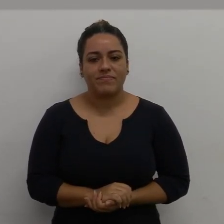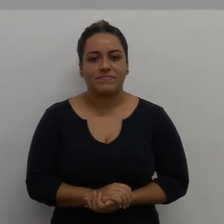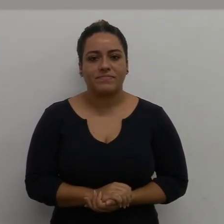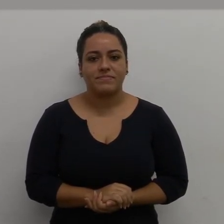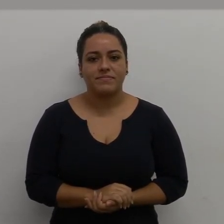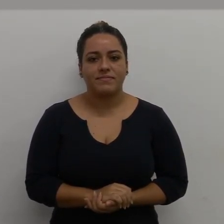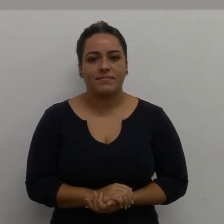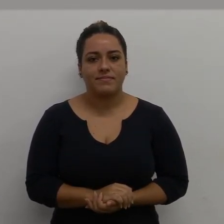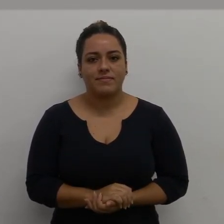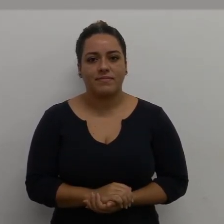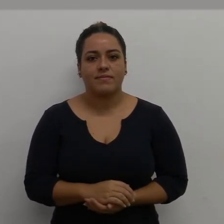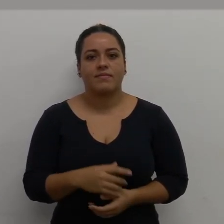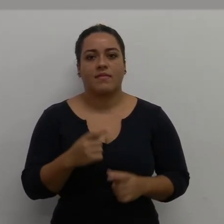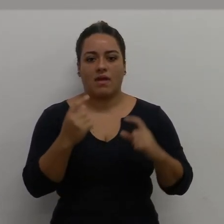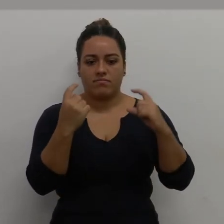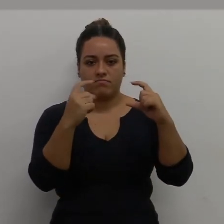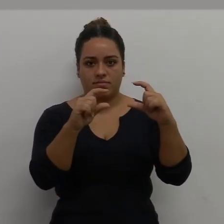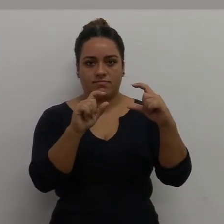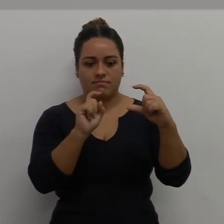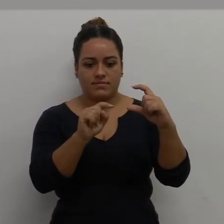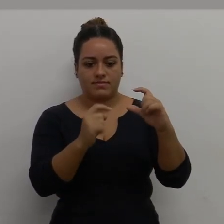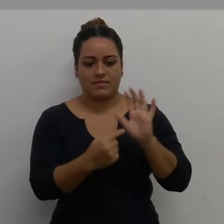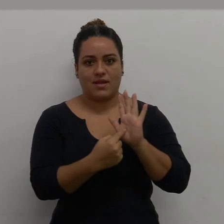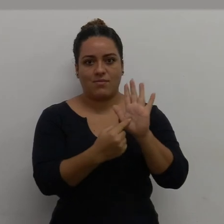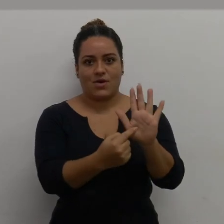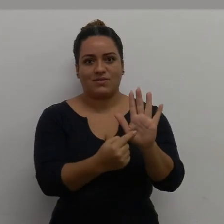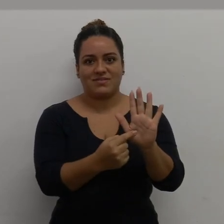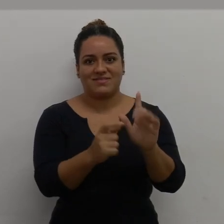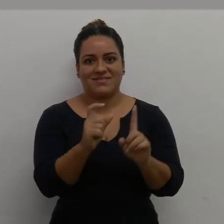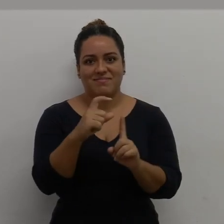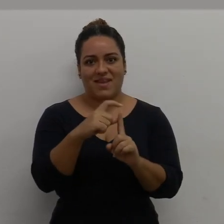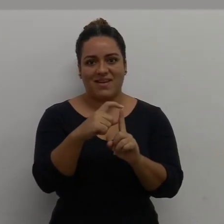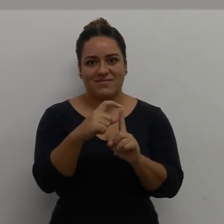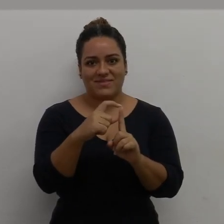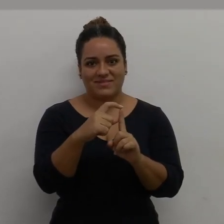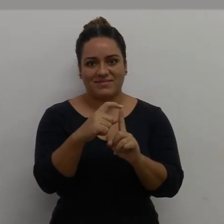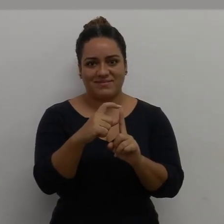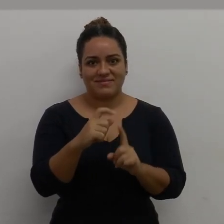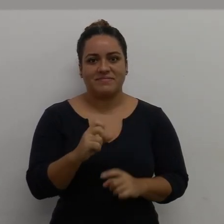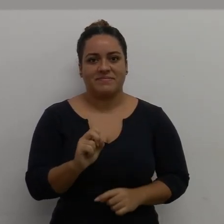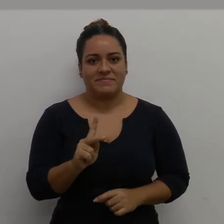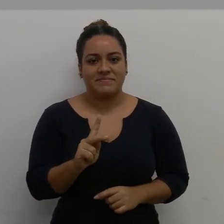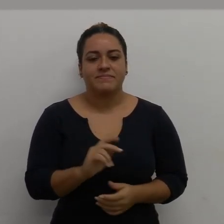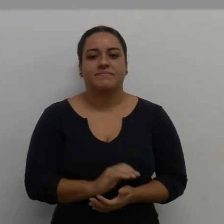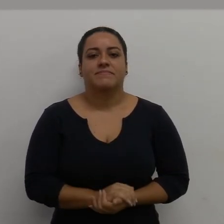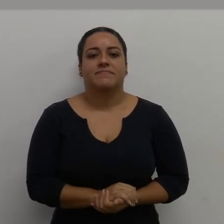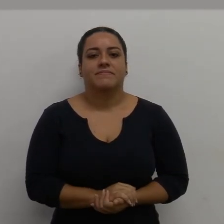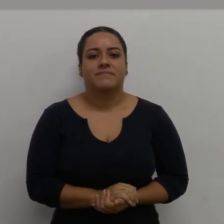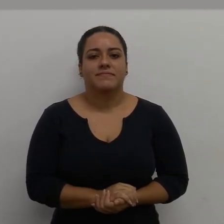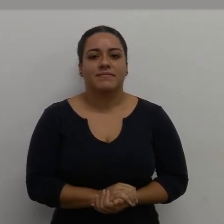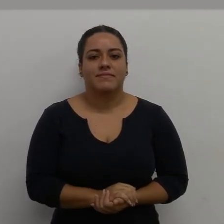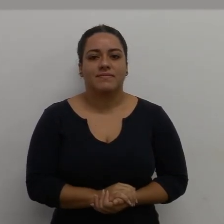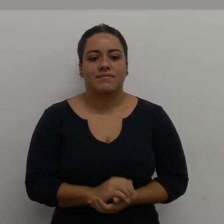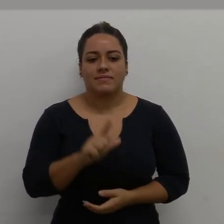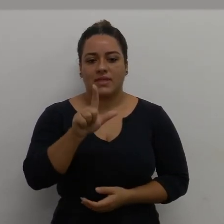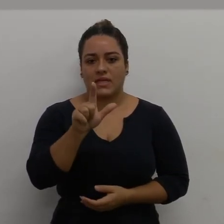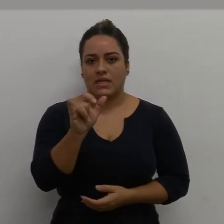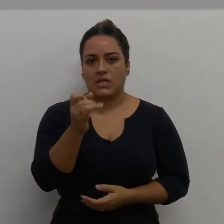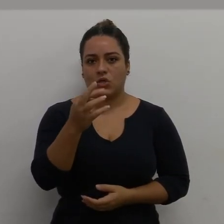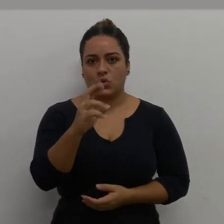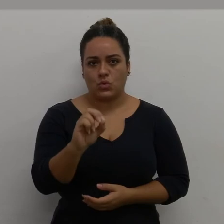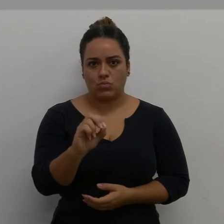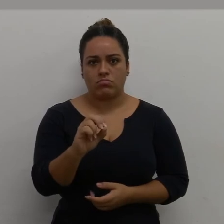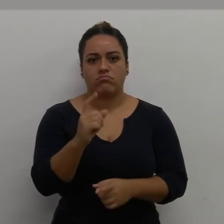Procurar. Tá? Ele já marca para mim, ó. Tem a palavra litro aqui. Tá? Procurar. Tem outra litro aqui.